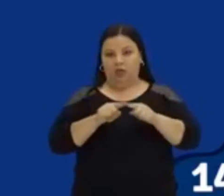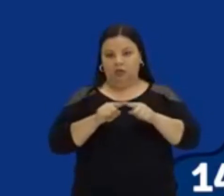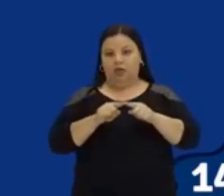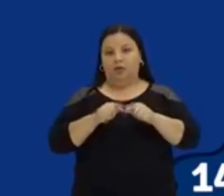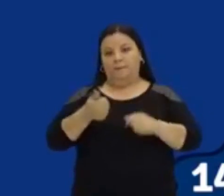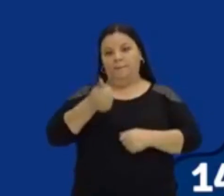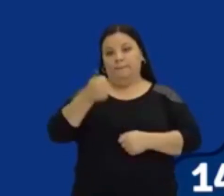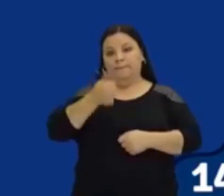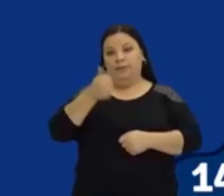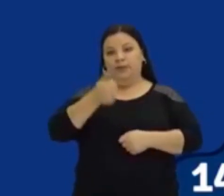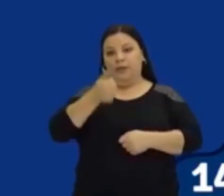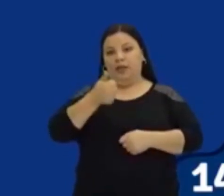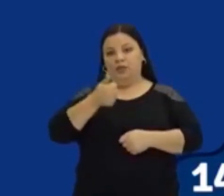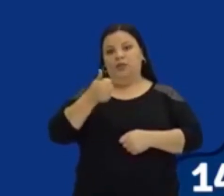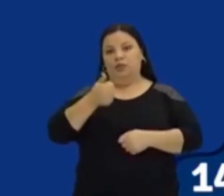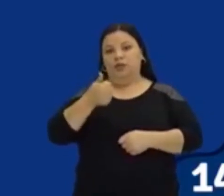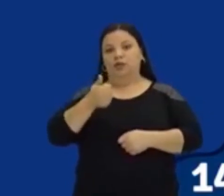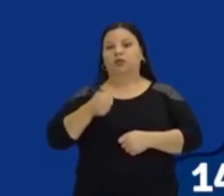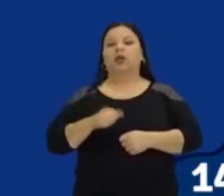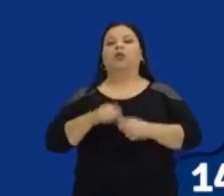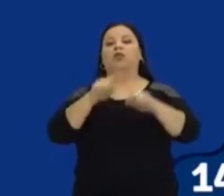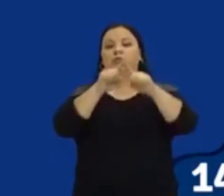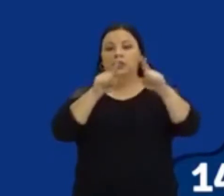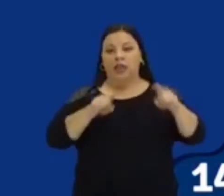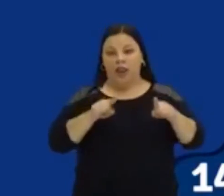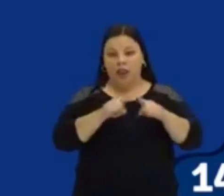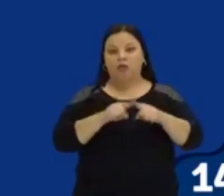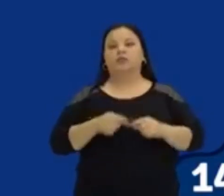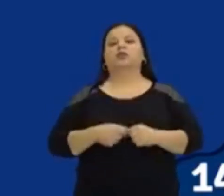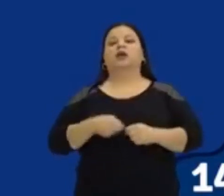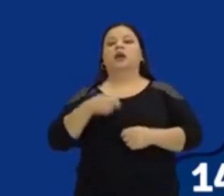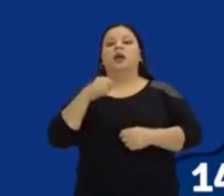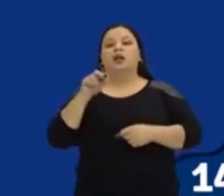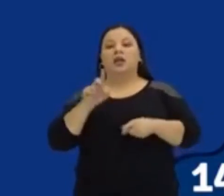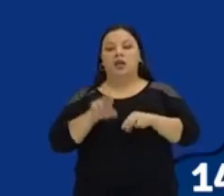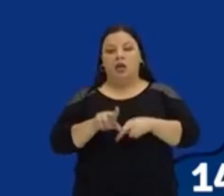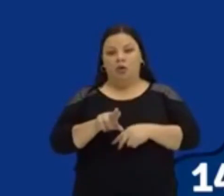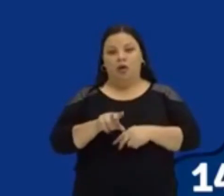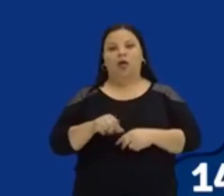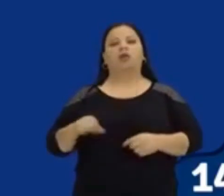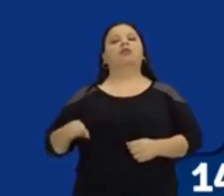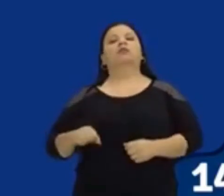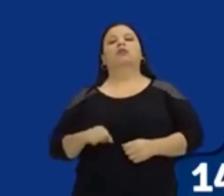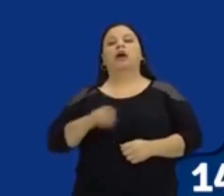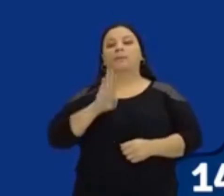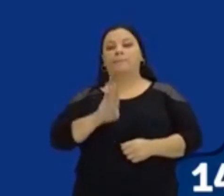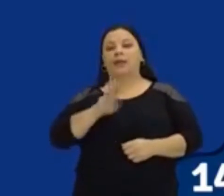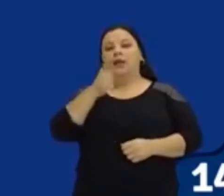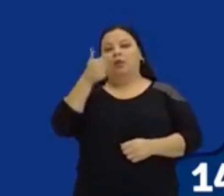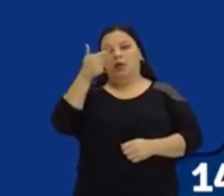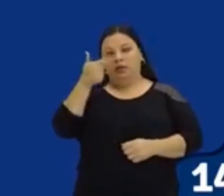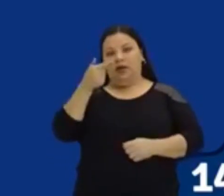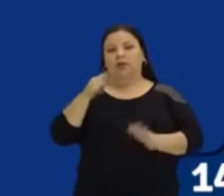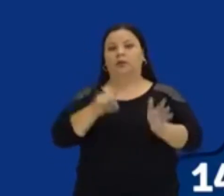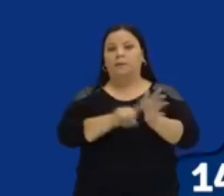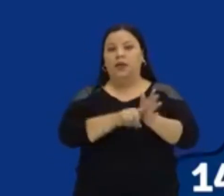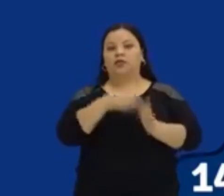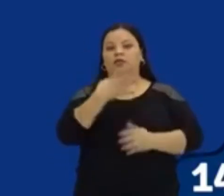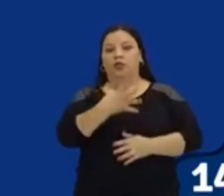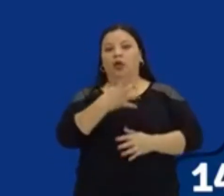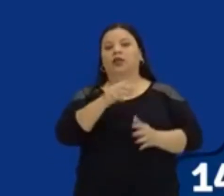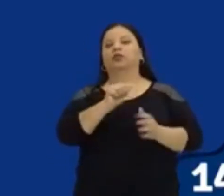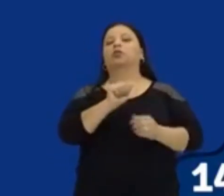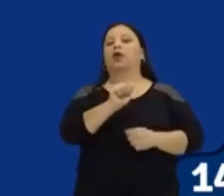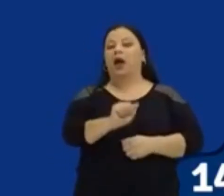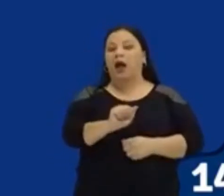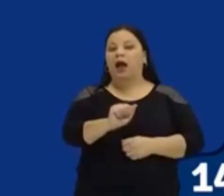olha. Delta b quadrado menos 4a vezes c. Tá? Então, aqui da equação vamos